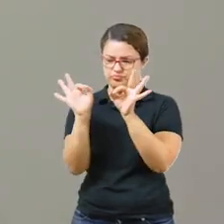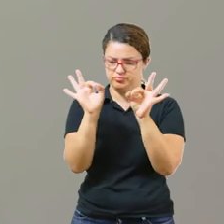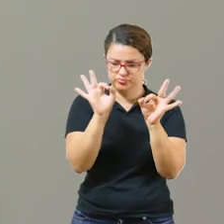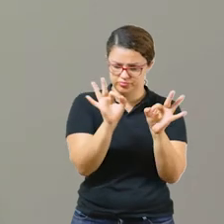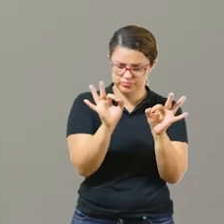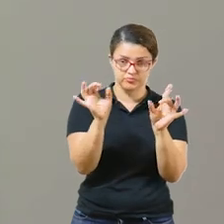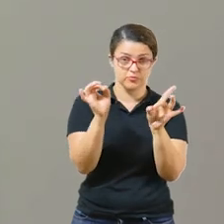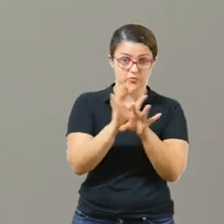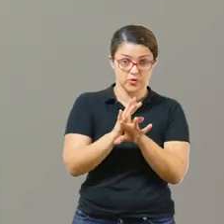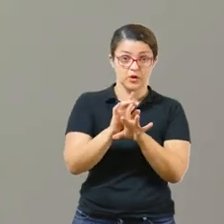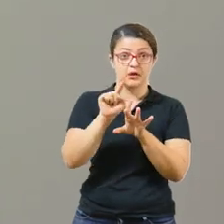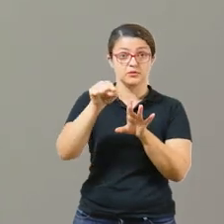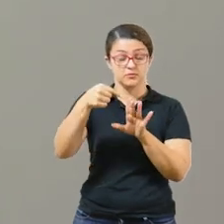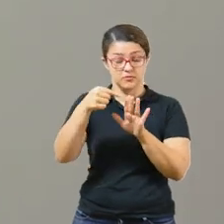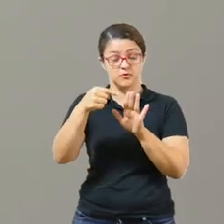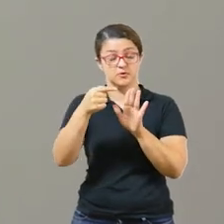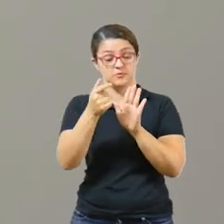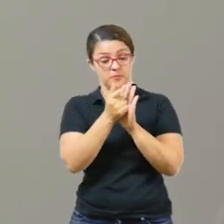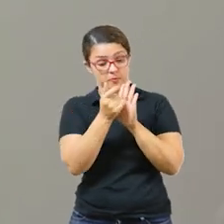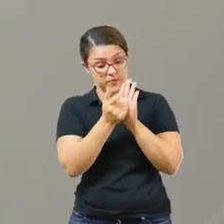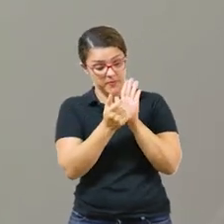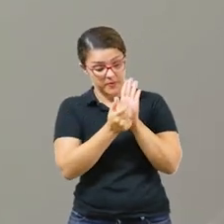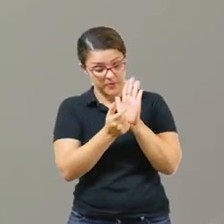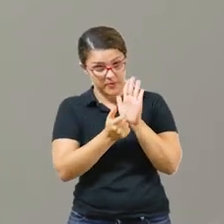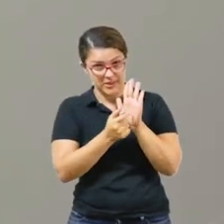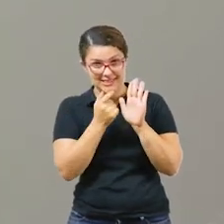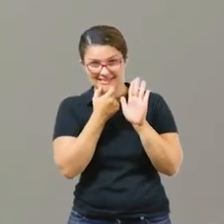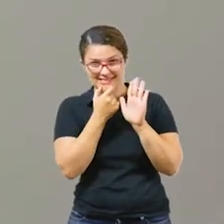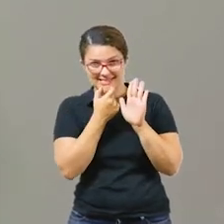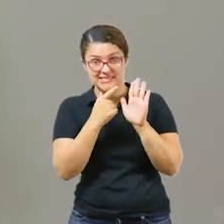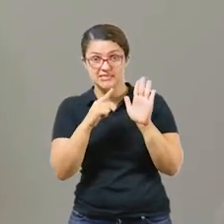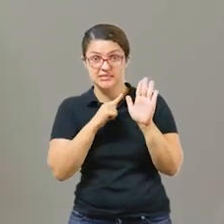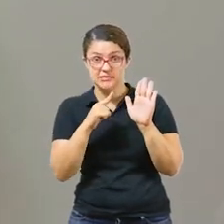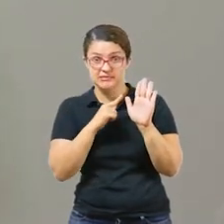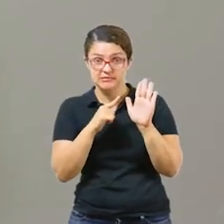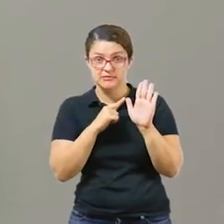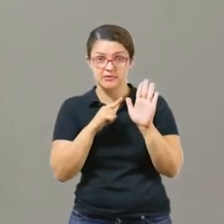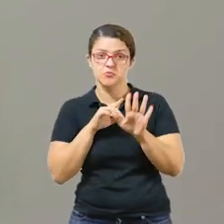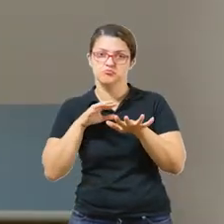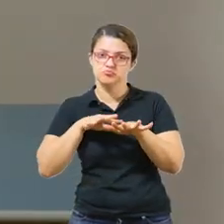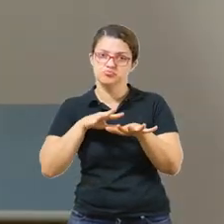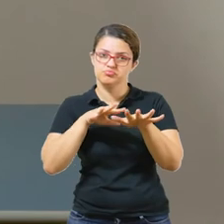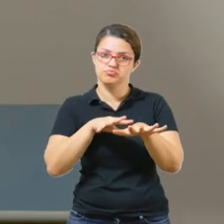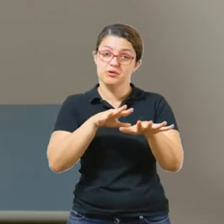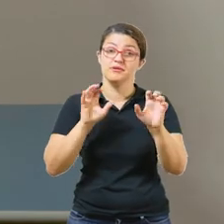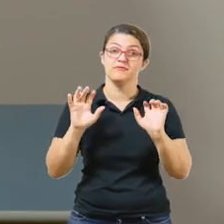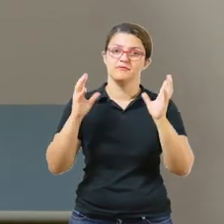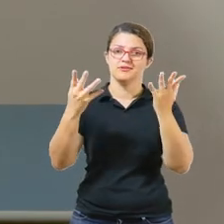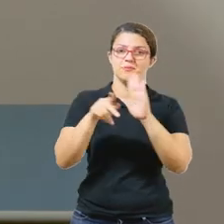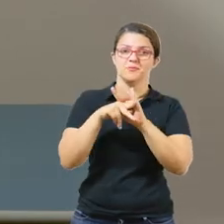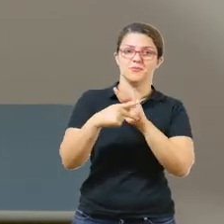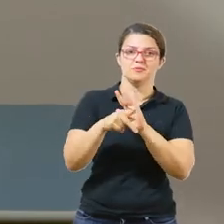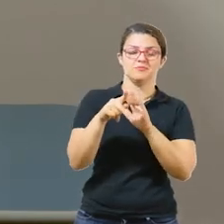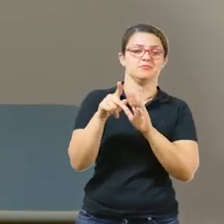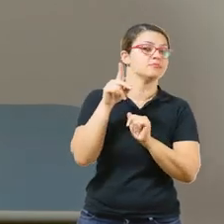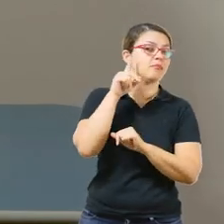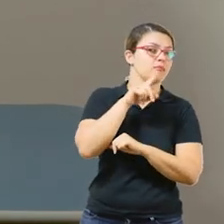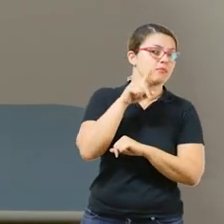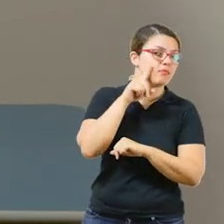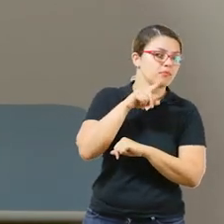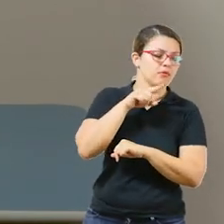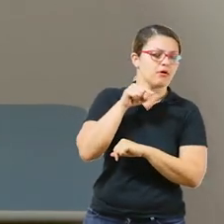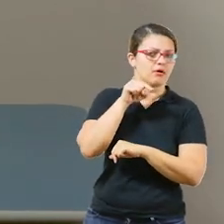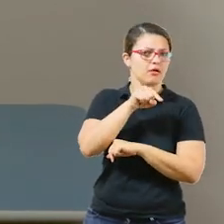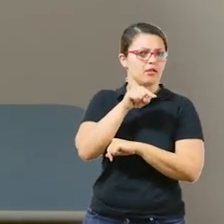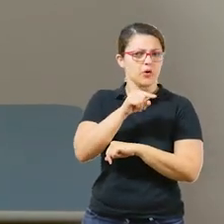caderno uma lista das comidas presentes nos desfiles americanos. Porque lá, todas essas